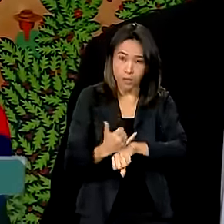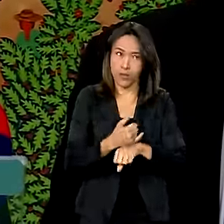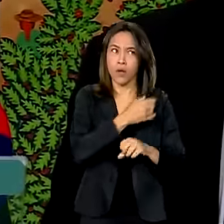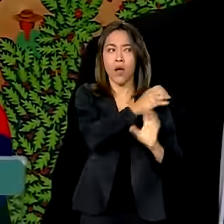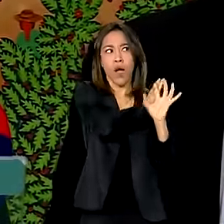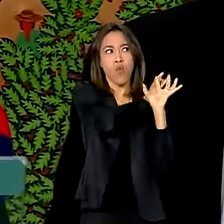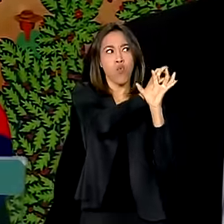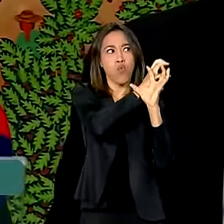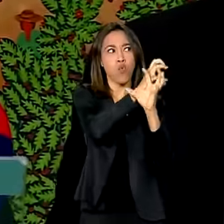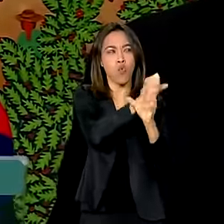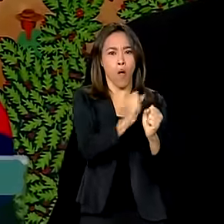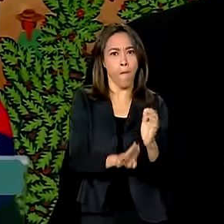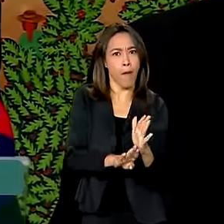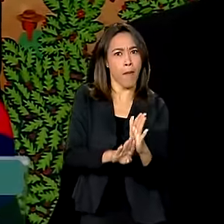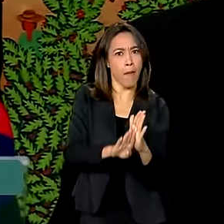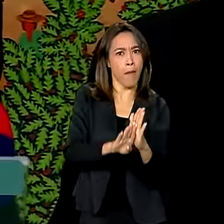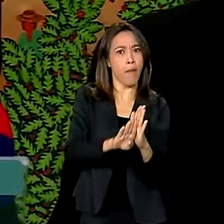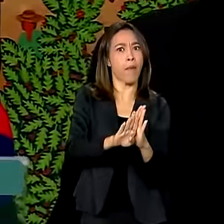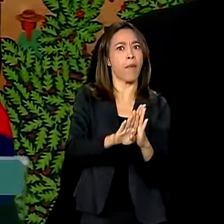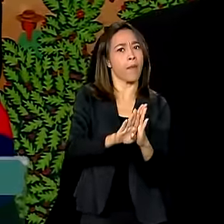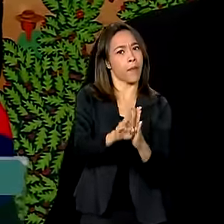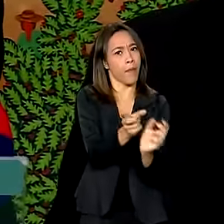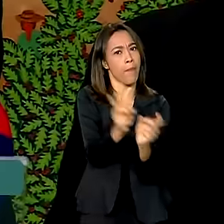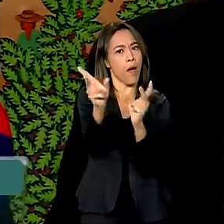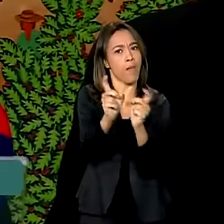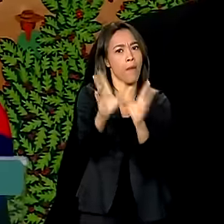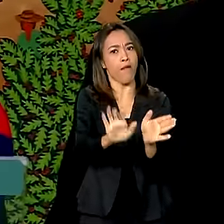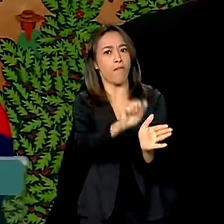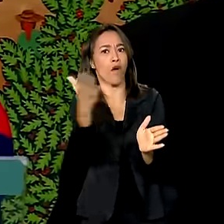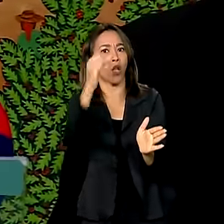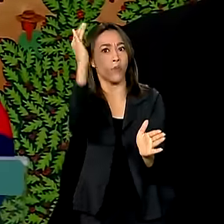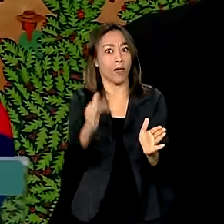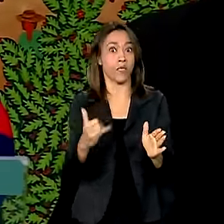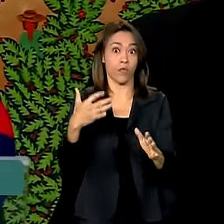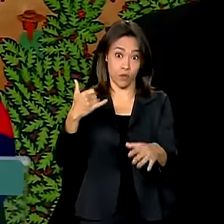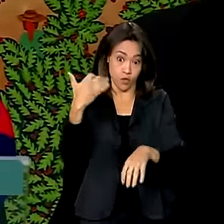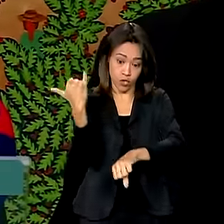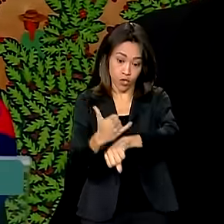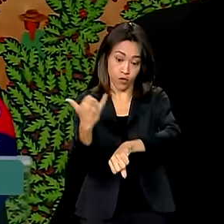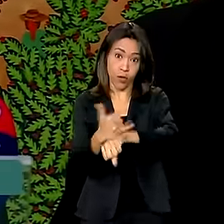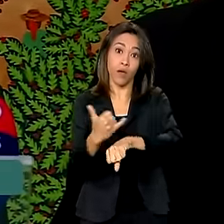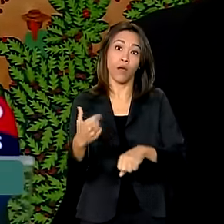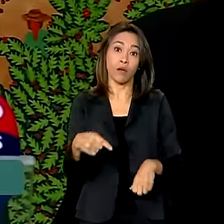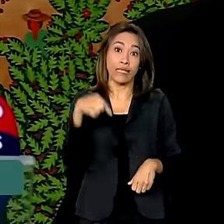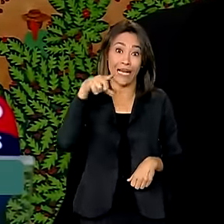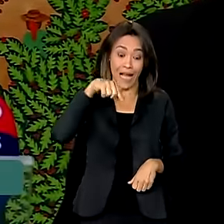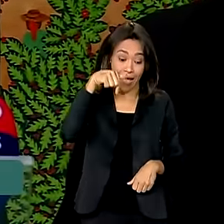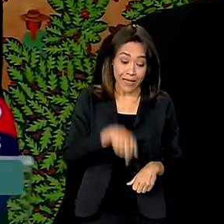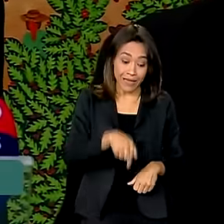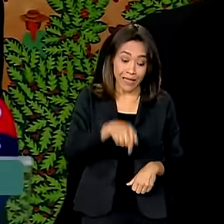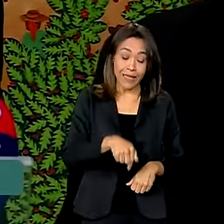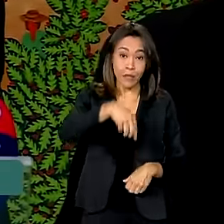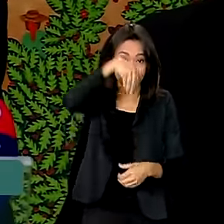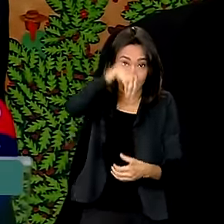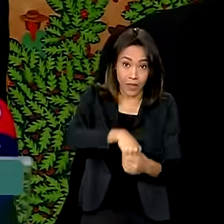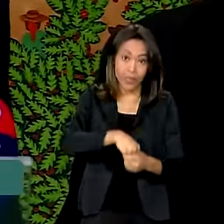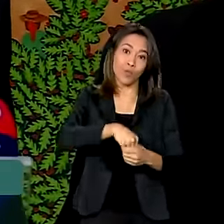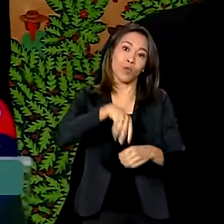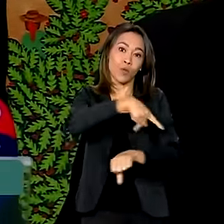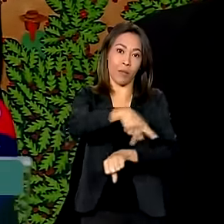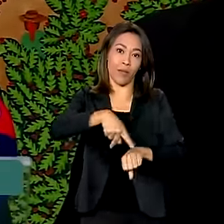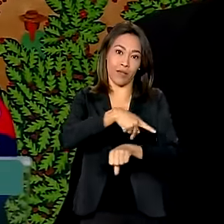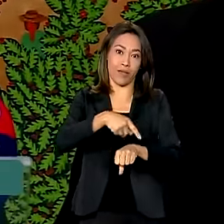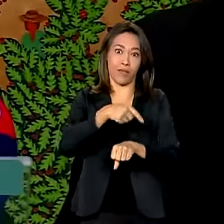muito grande de importação, levando a ociosidade de uma indústria de base importante, que é a